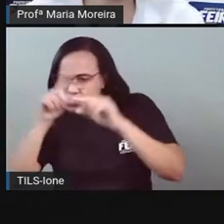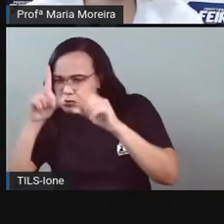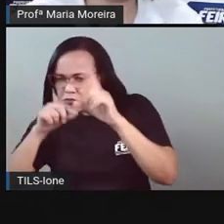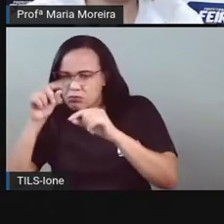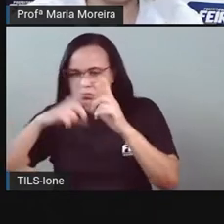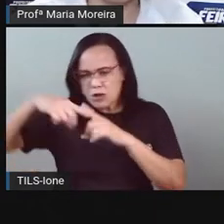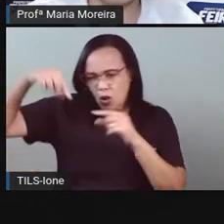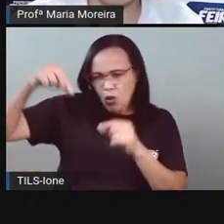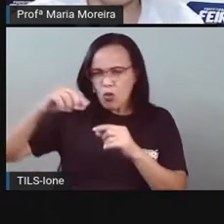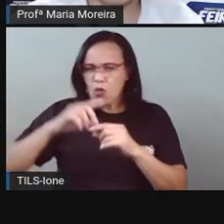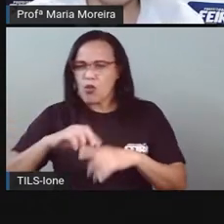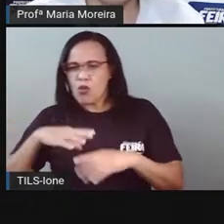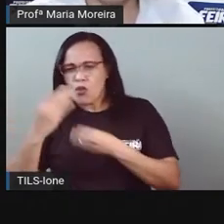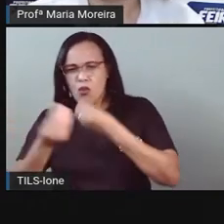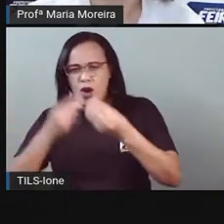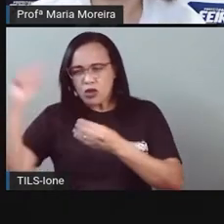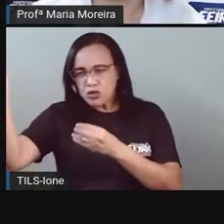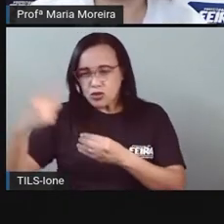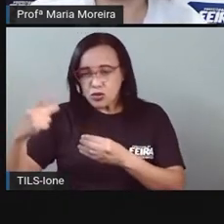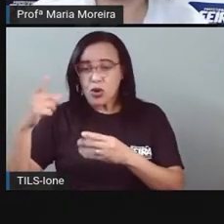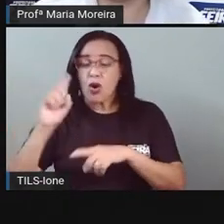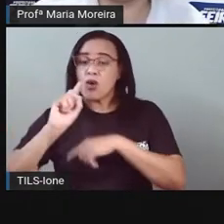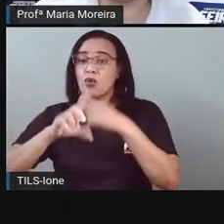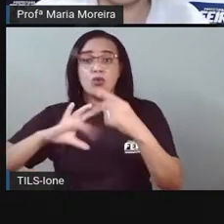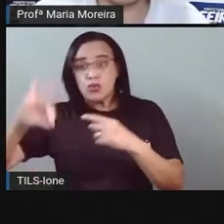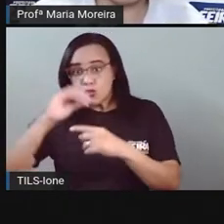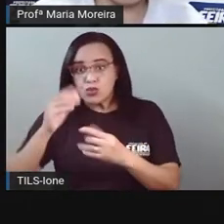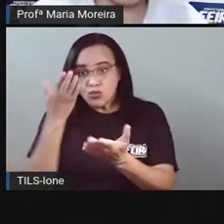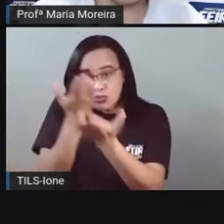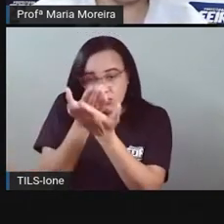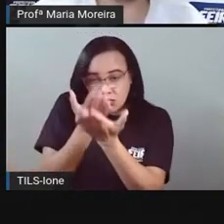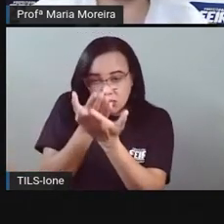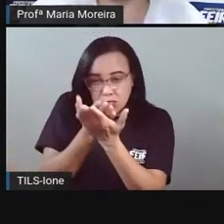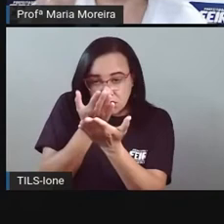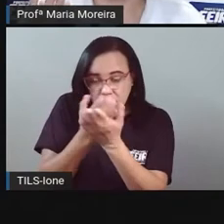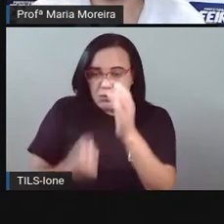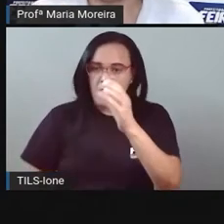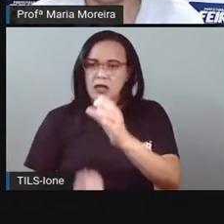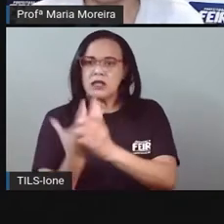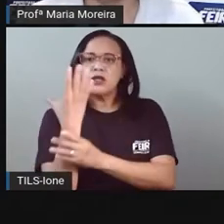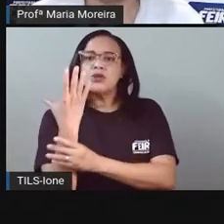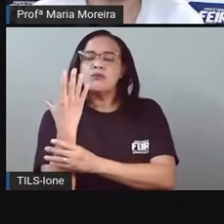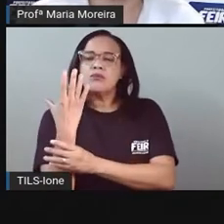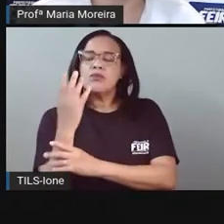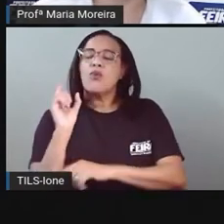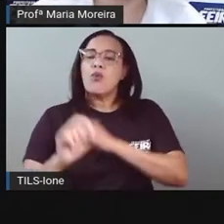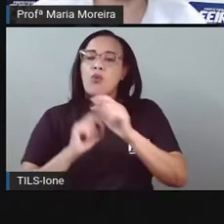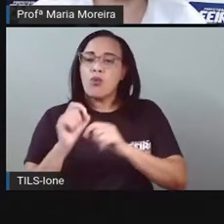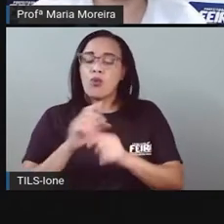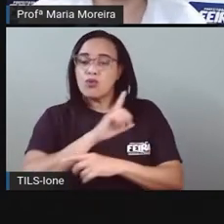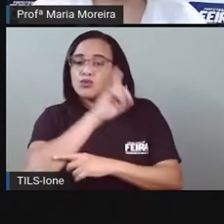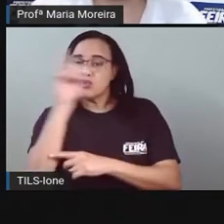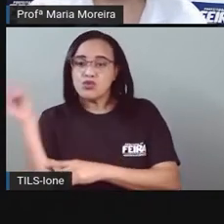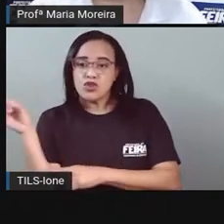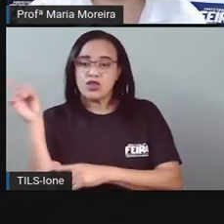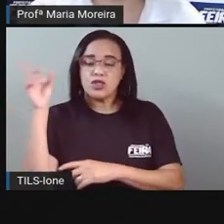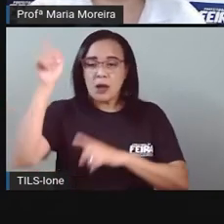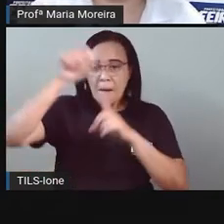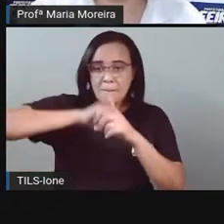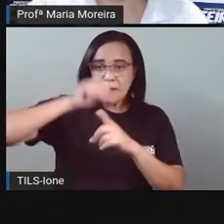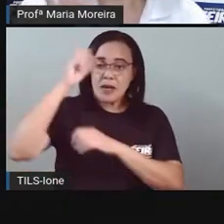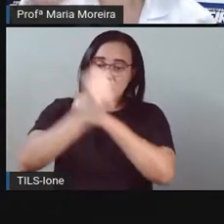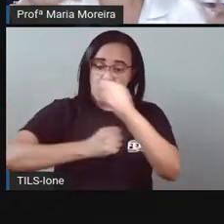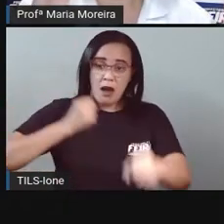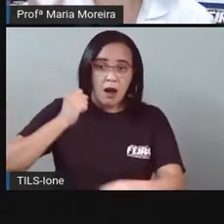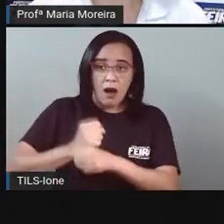nos dois hemisférios. E a gente viu esse calendário aqui, né? Das datas de início de cada uma das estações. Mas